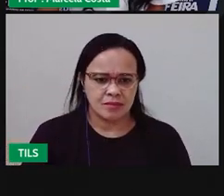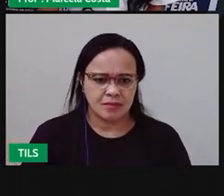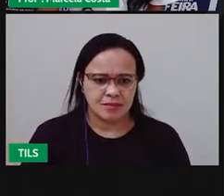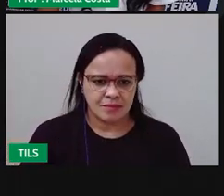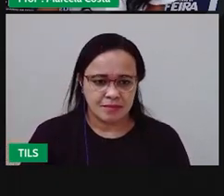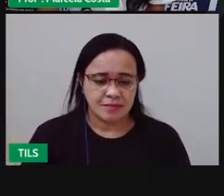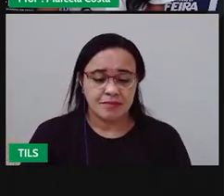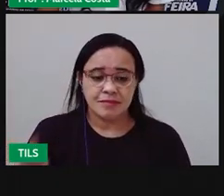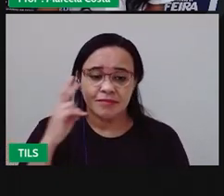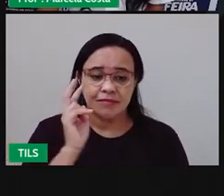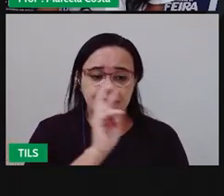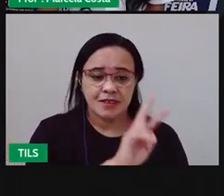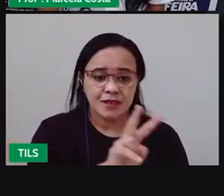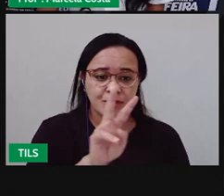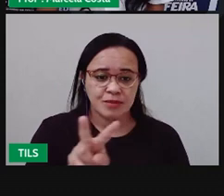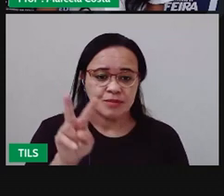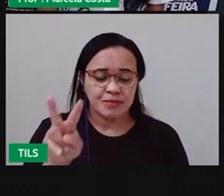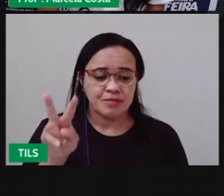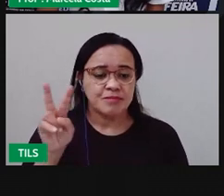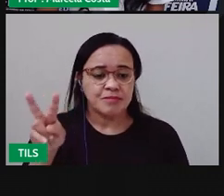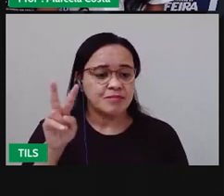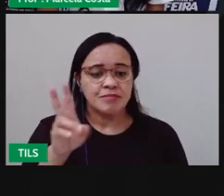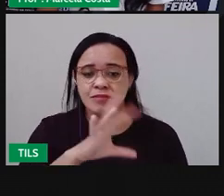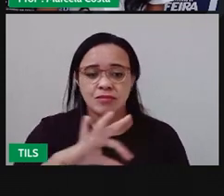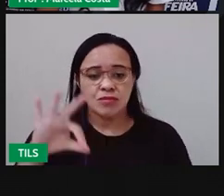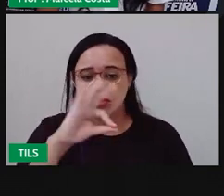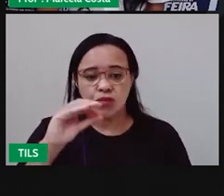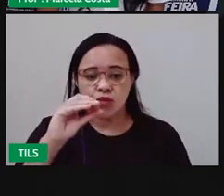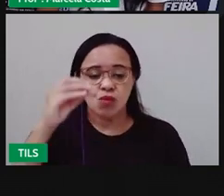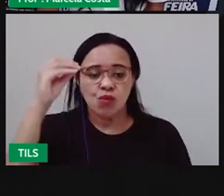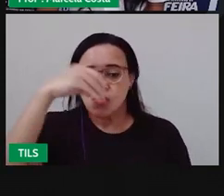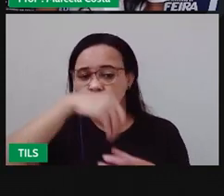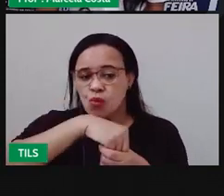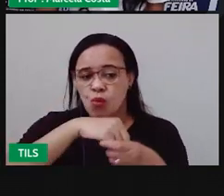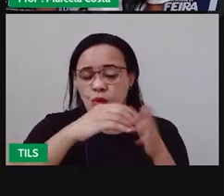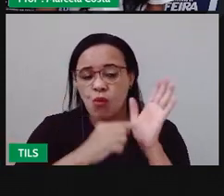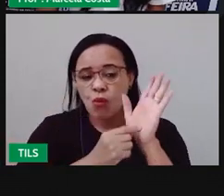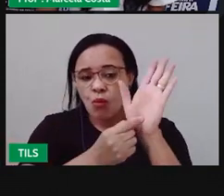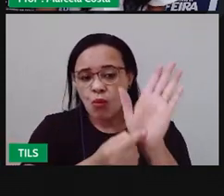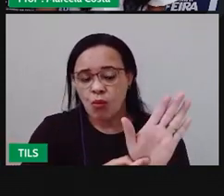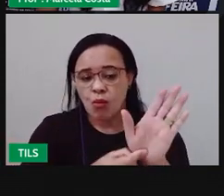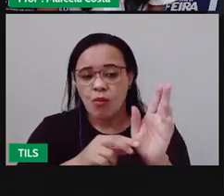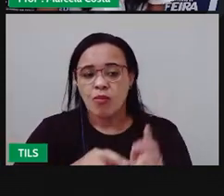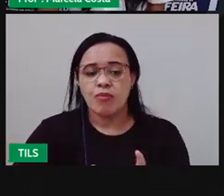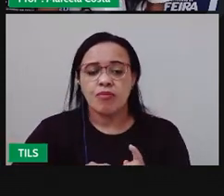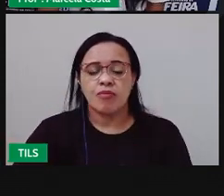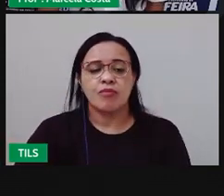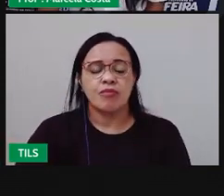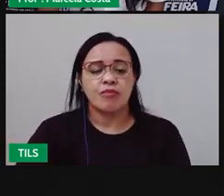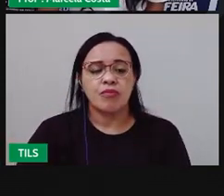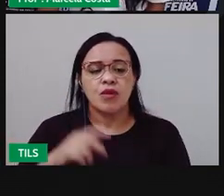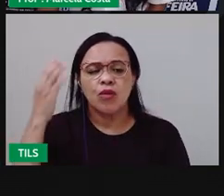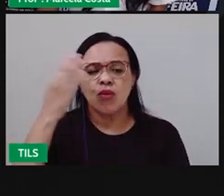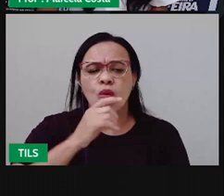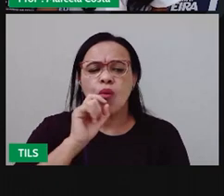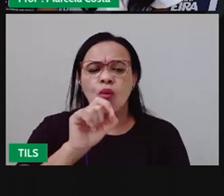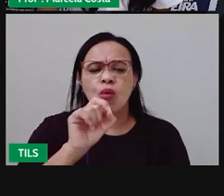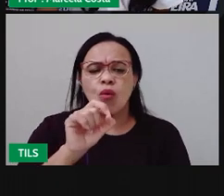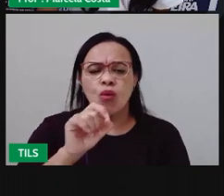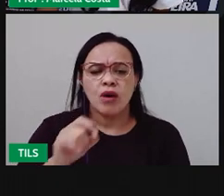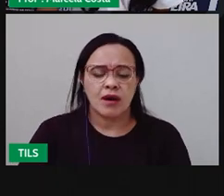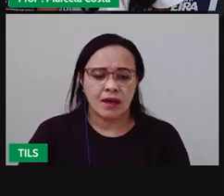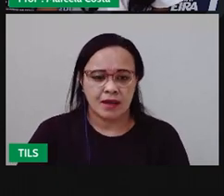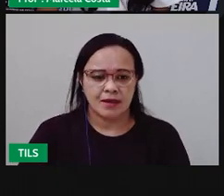Observem aqui os elementos que estão representados aqui nessa xilogravura. O